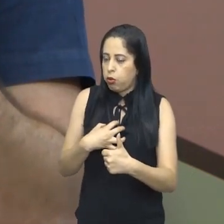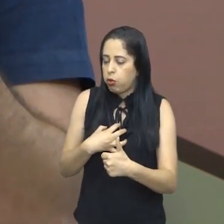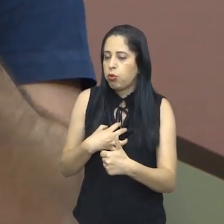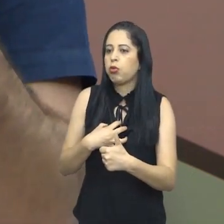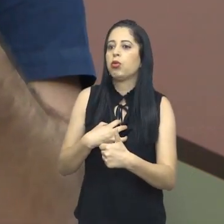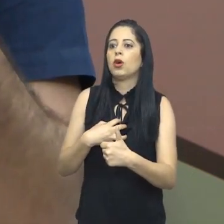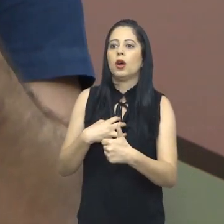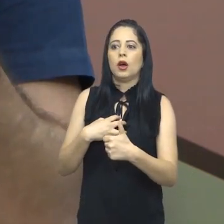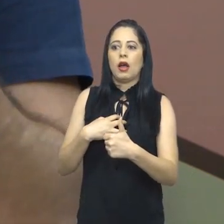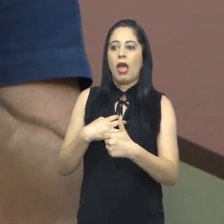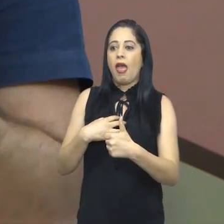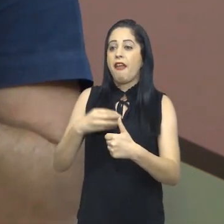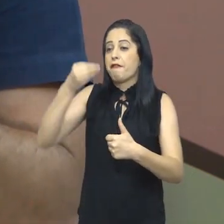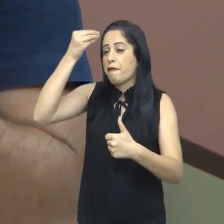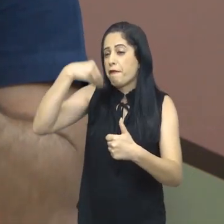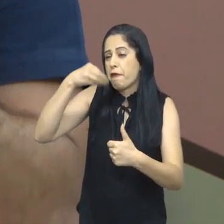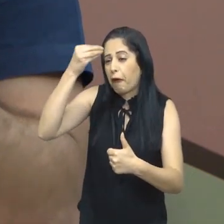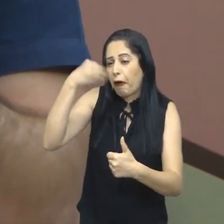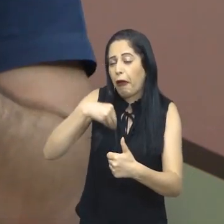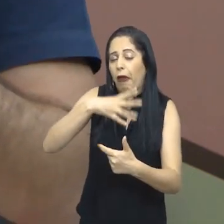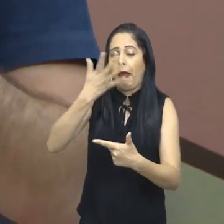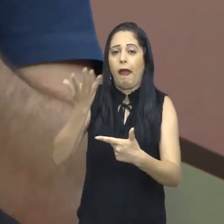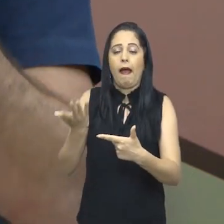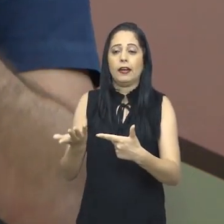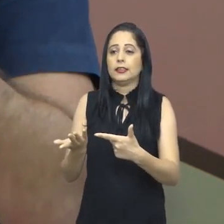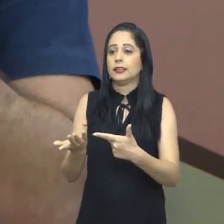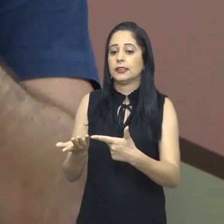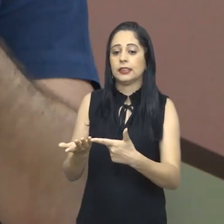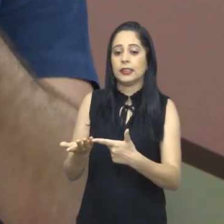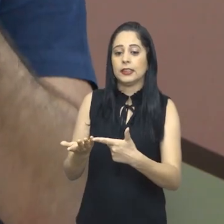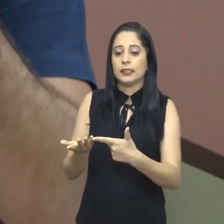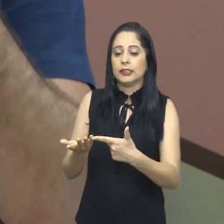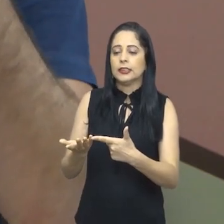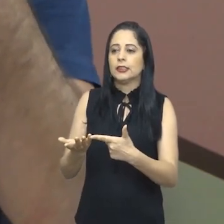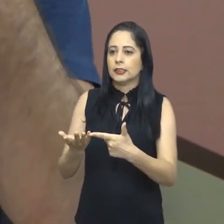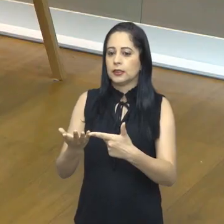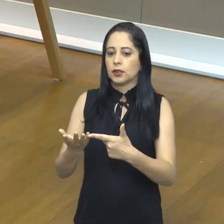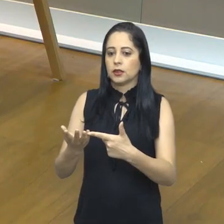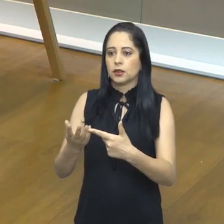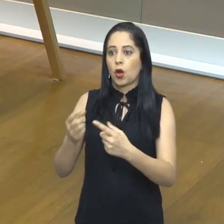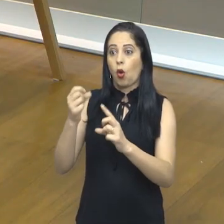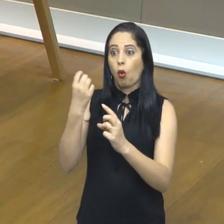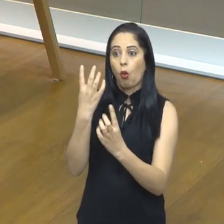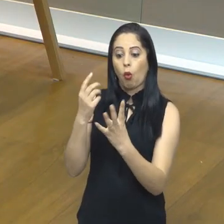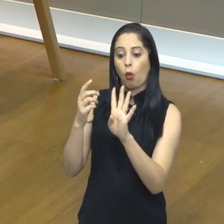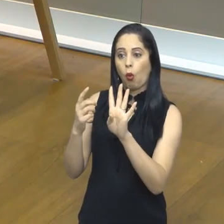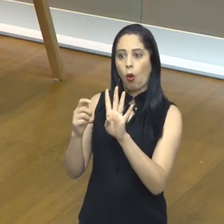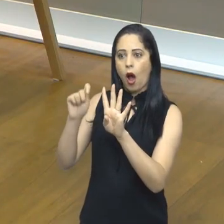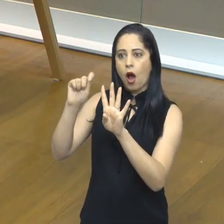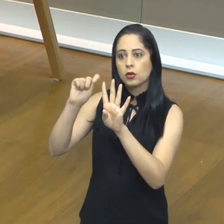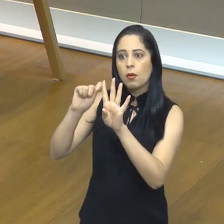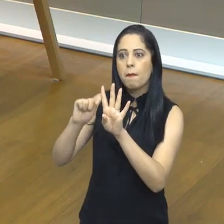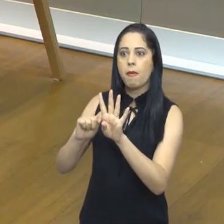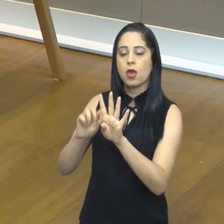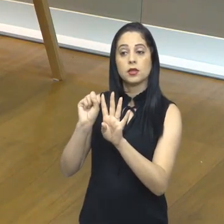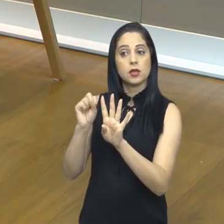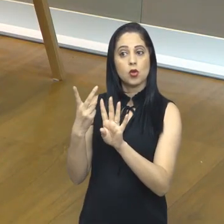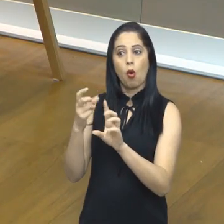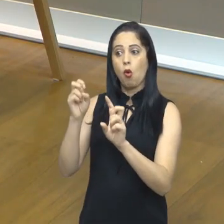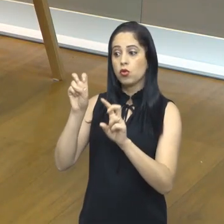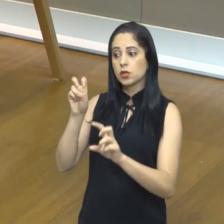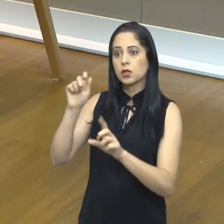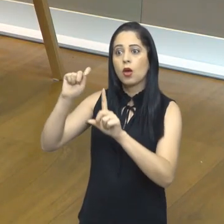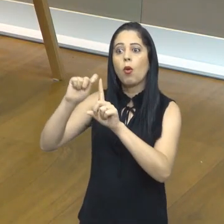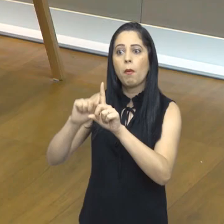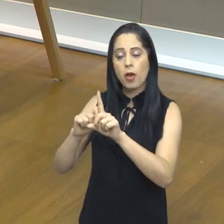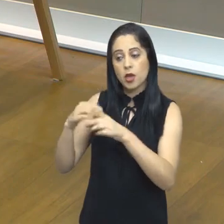é uma astenia, uma falta de energia. Foi descrito, inclusive, na reportagem, que dura quatro, cinco meses em alguns casos,